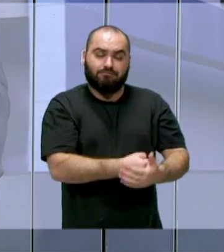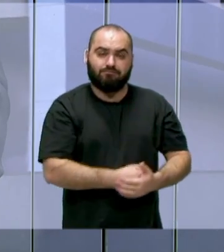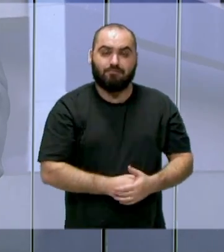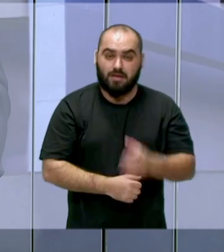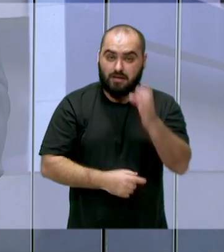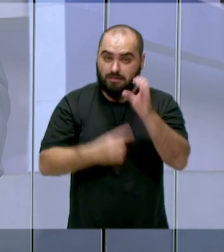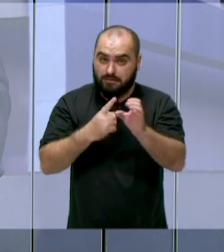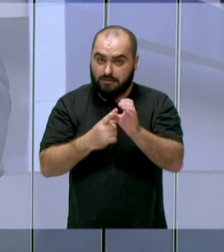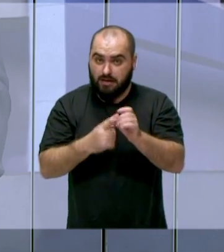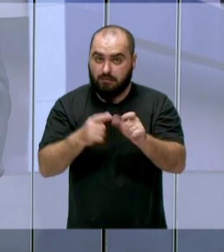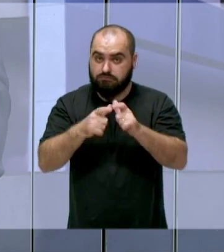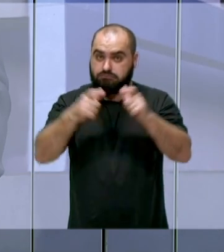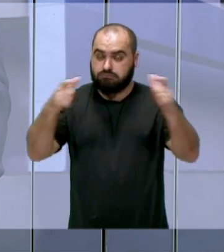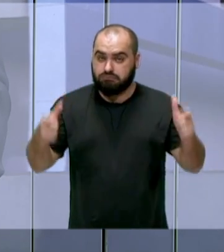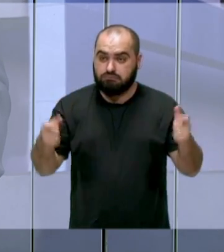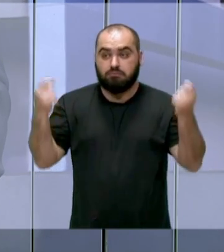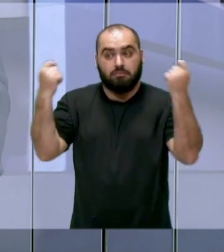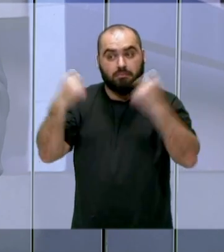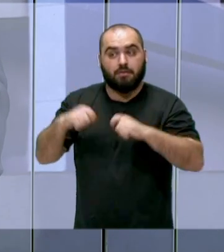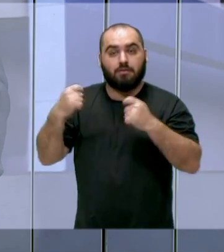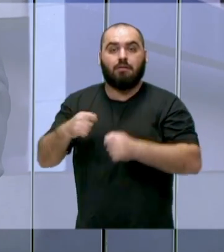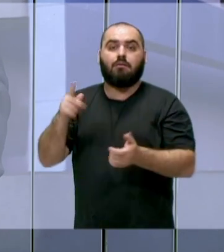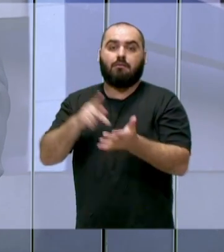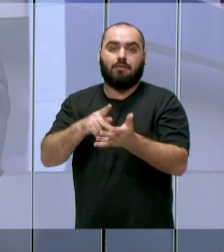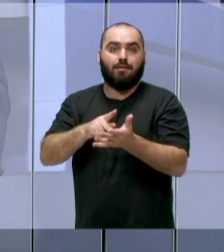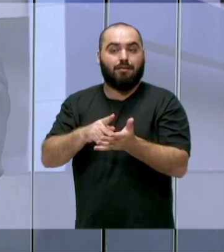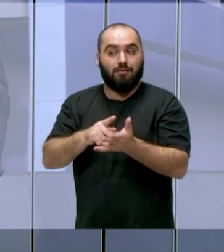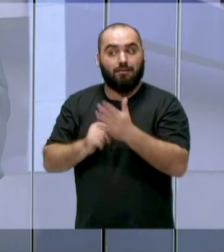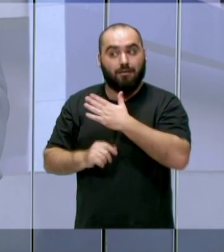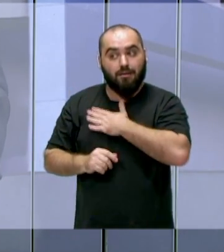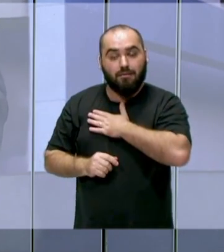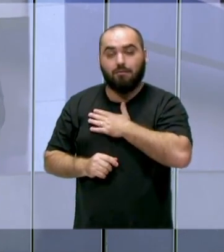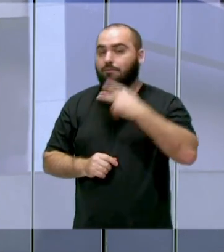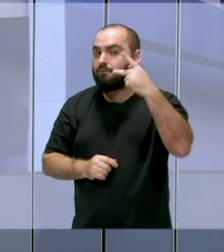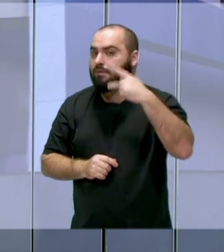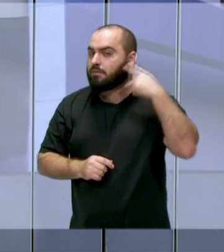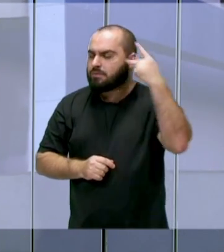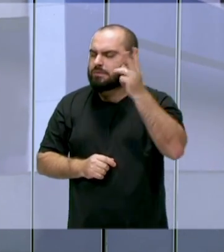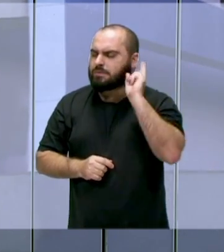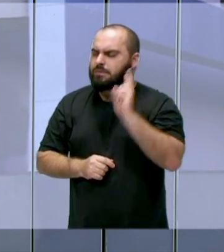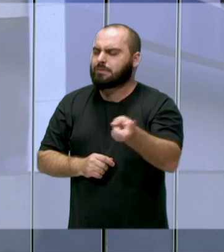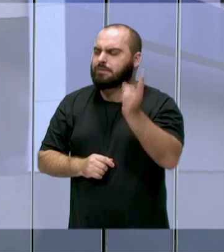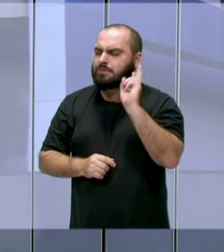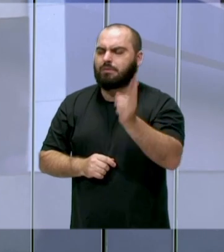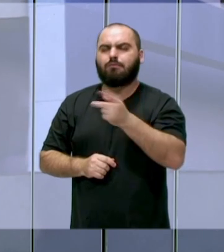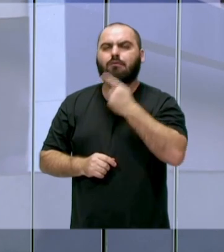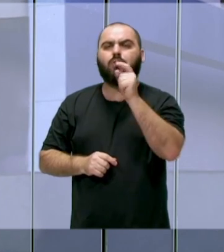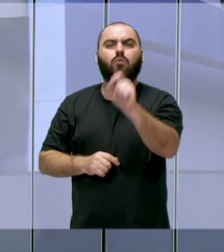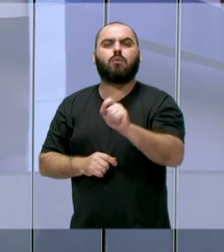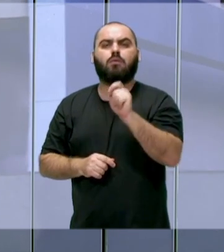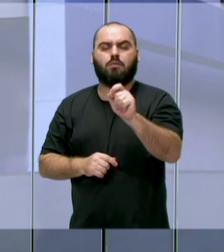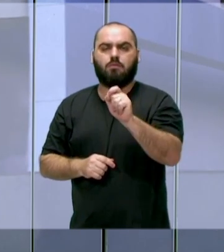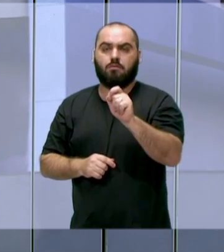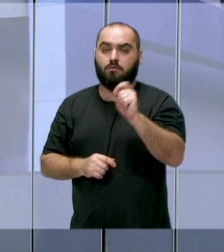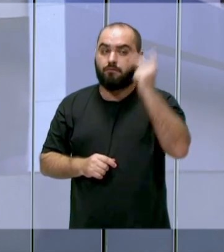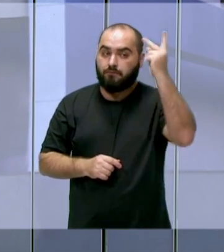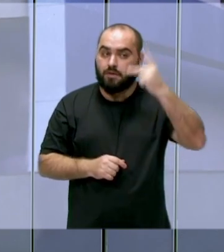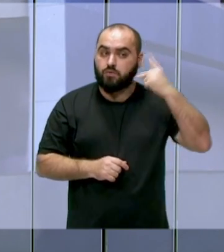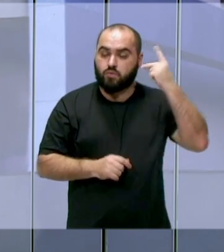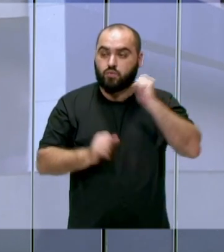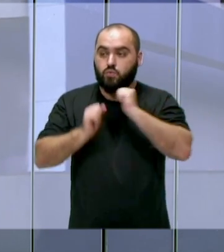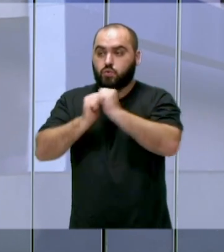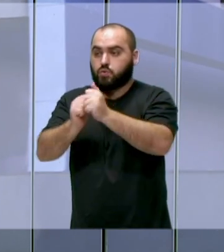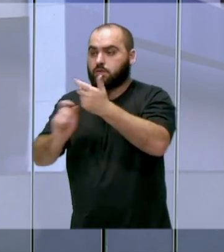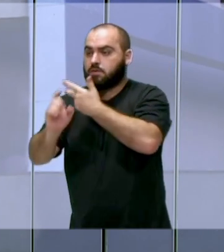necessidades. E como vereador, eu sempre digo, o vereador é um parceiro do Executivo. Então, gente não